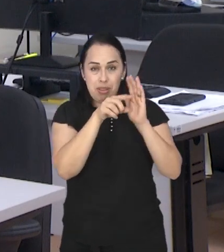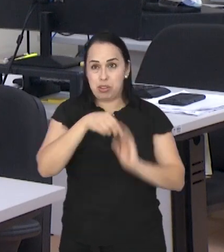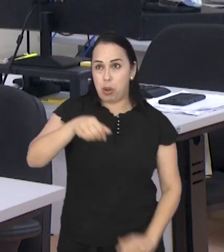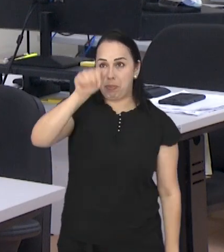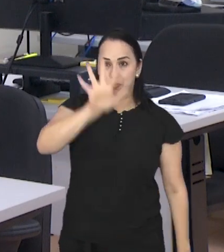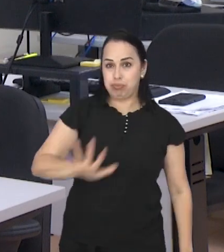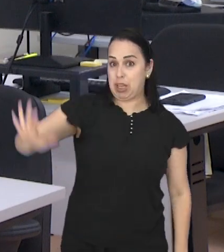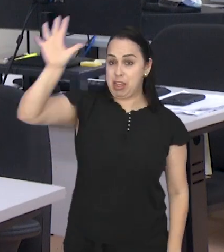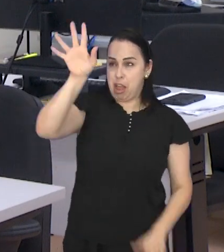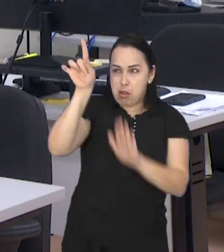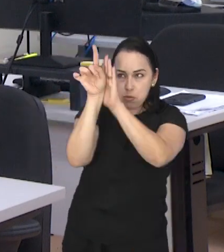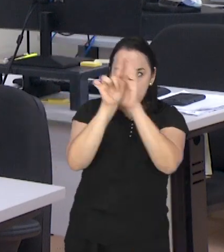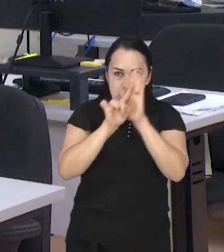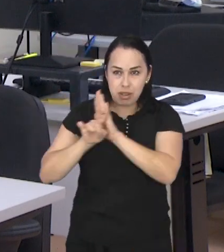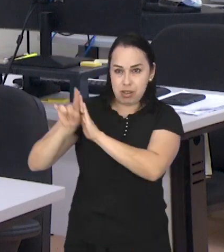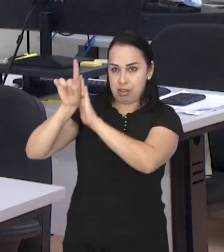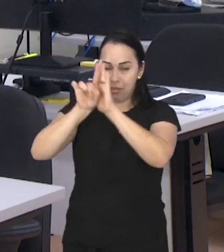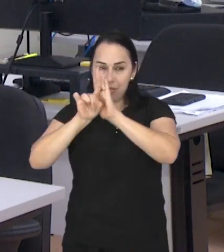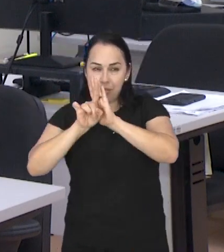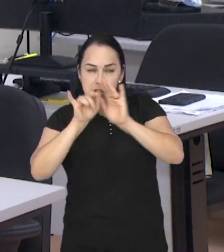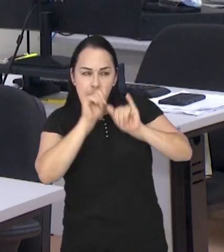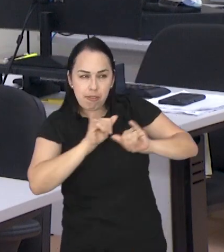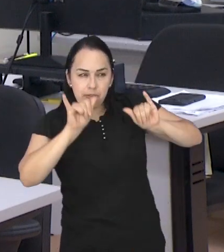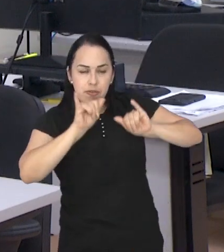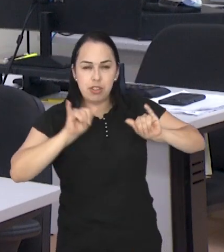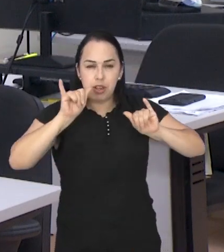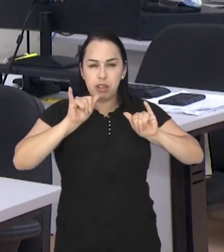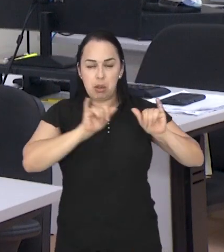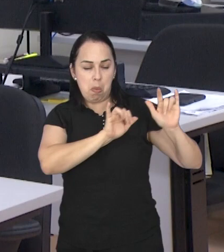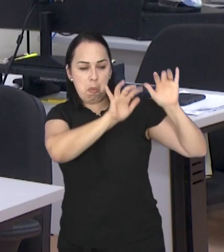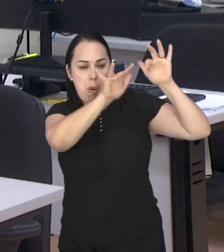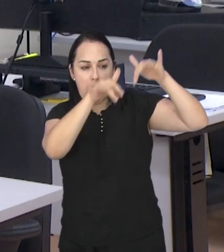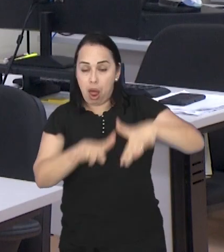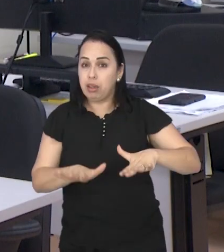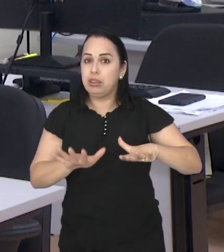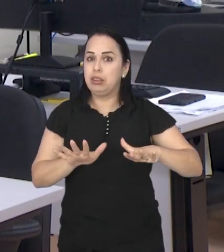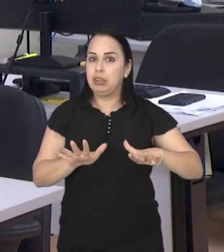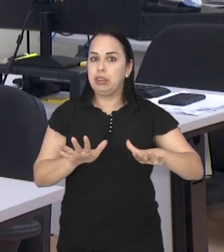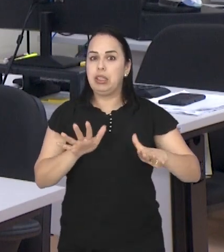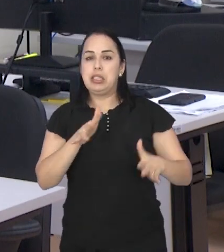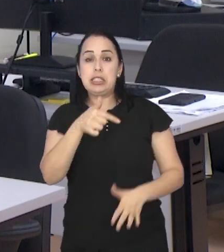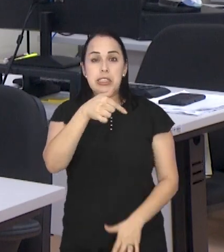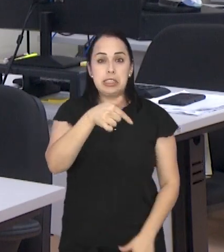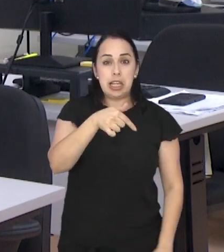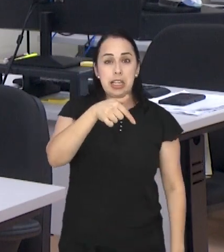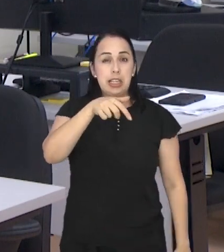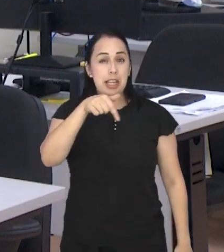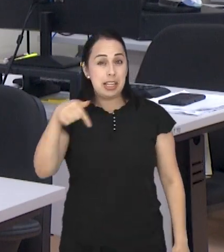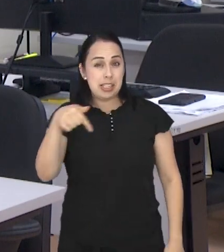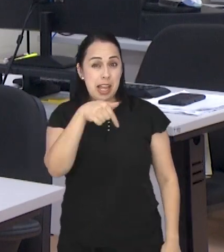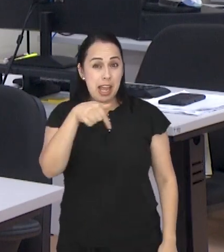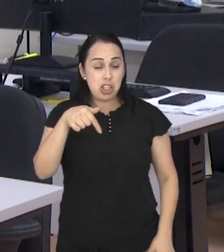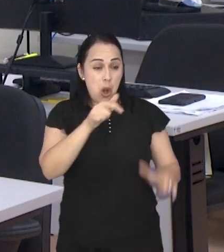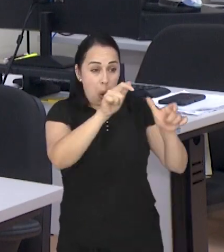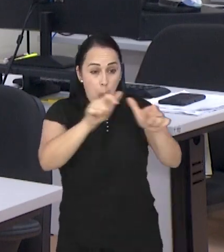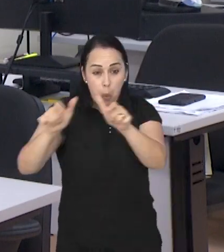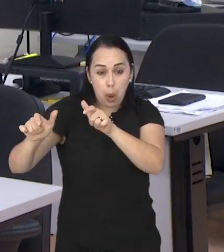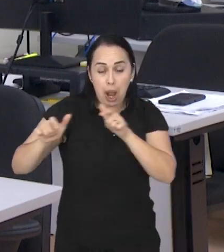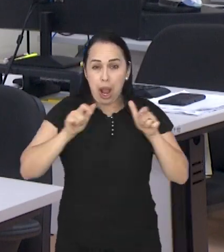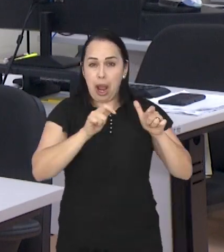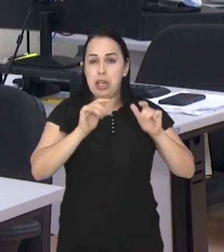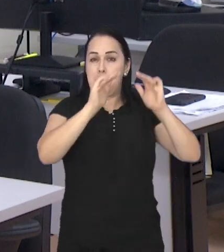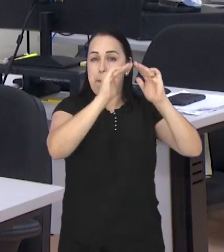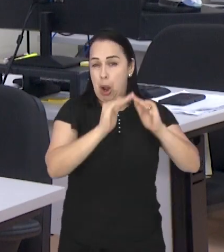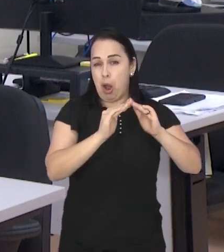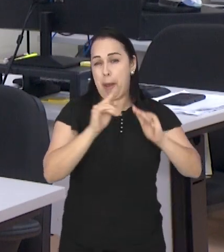o Centro Nacional de Monitoramento e Alerta de Desastres Naturais, há pelo menos 77 áreas de